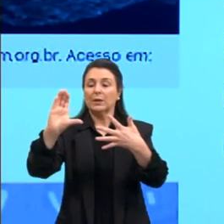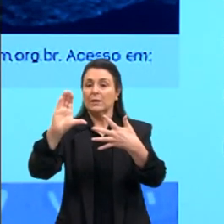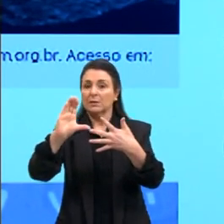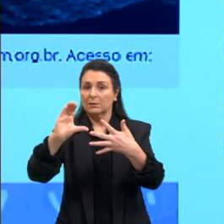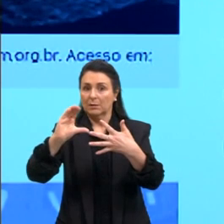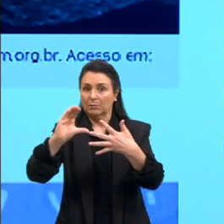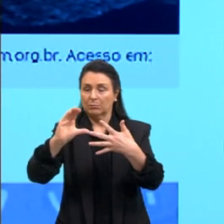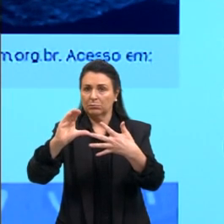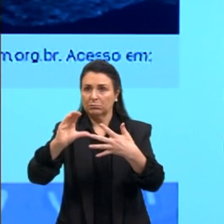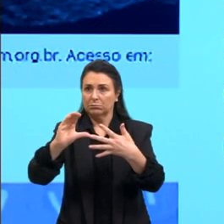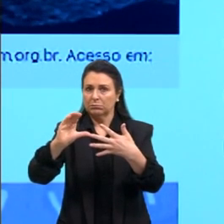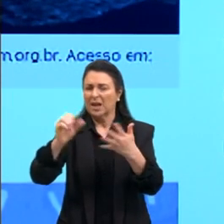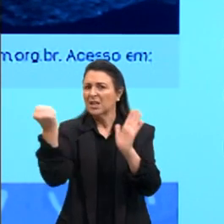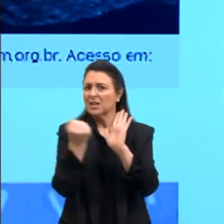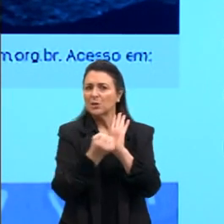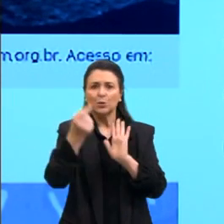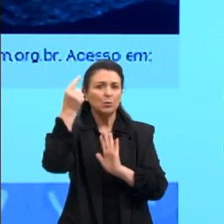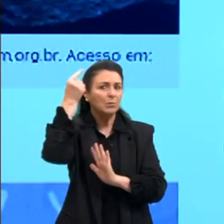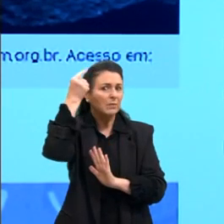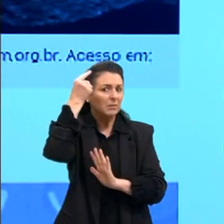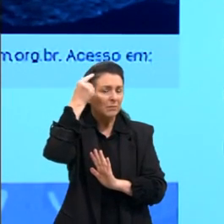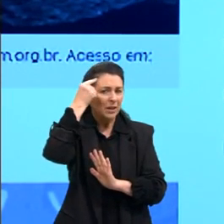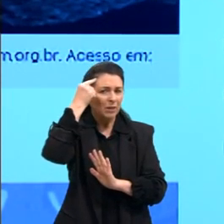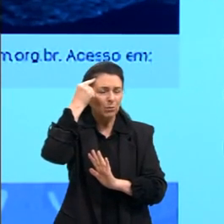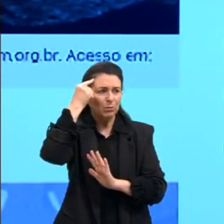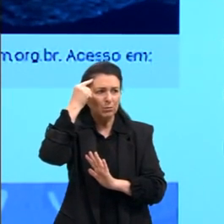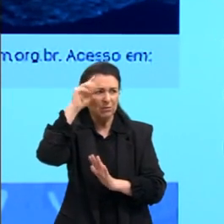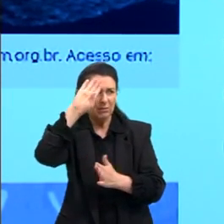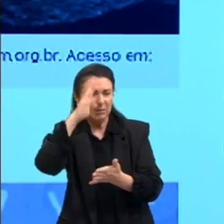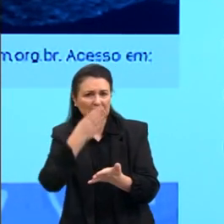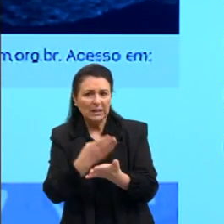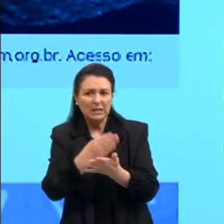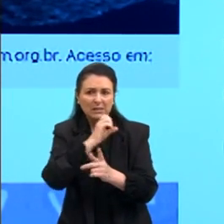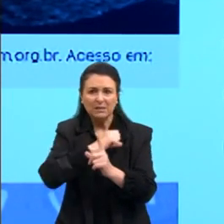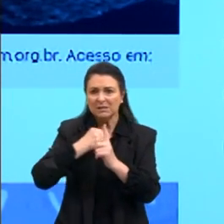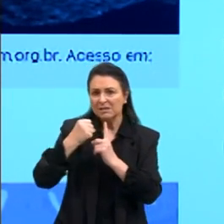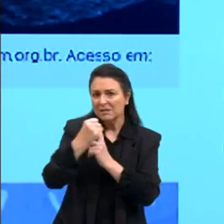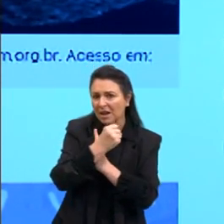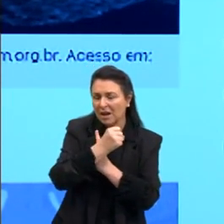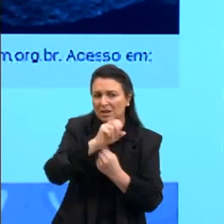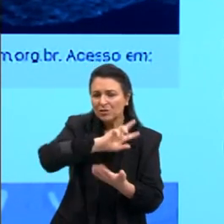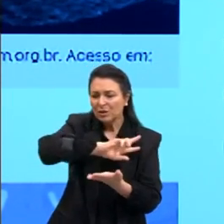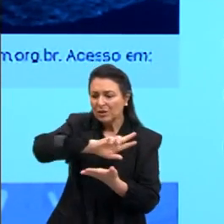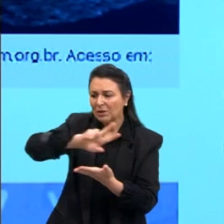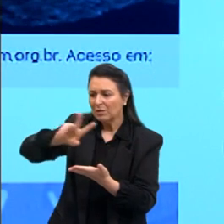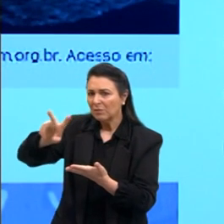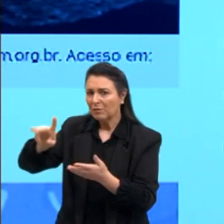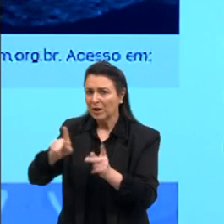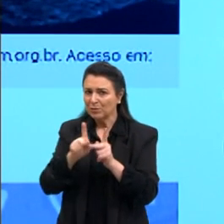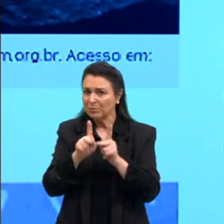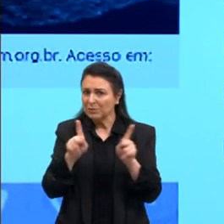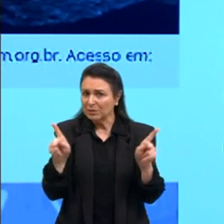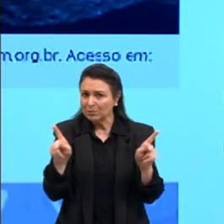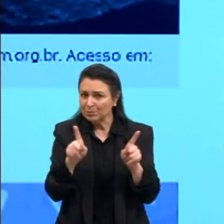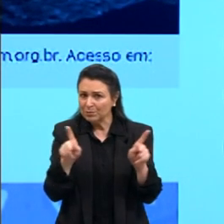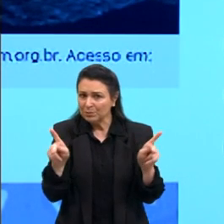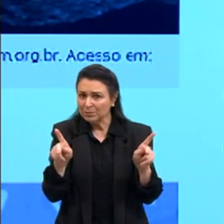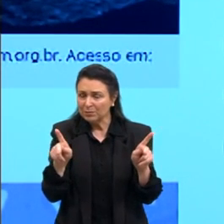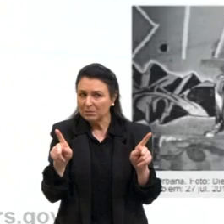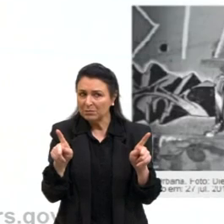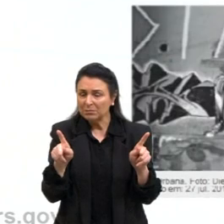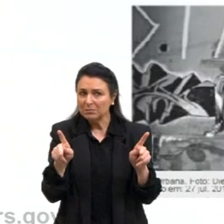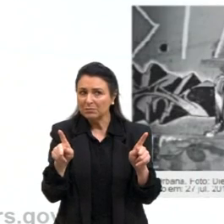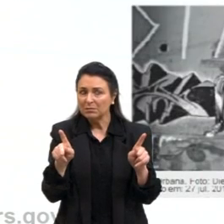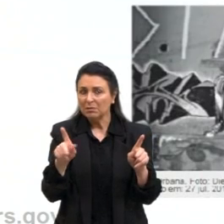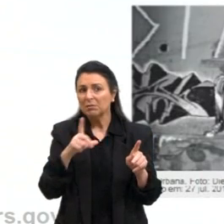pensamento das crenças das sociedades em várias épocas, olha, nós temos aqui